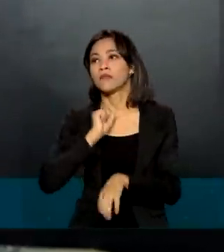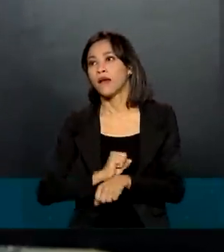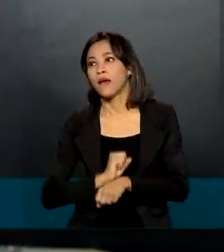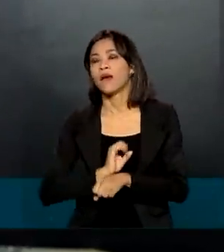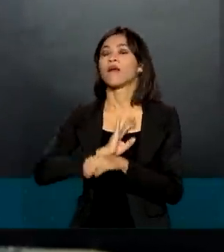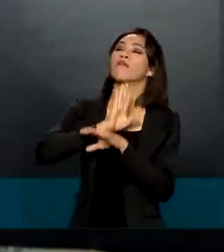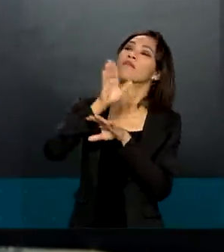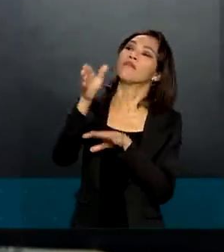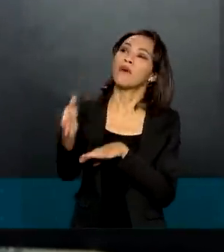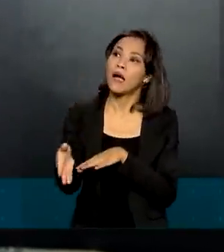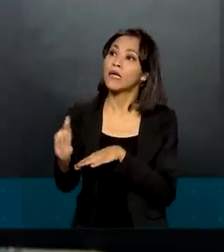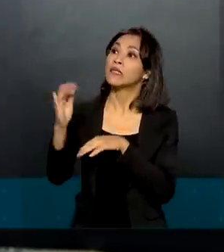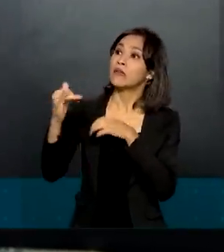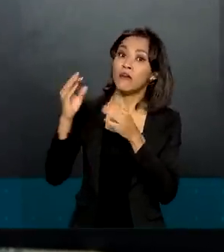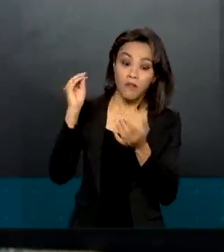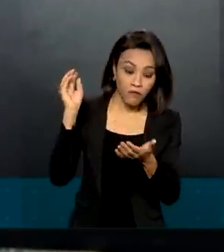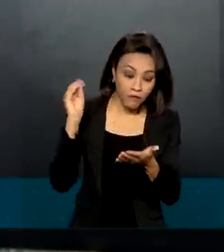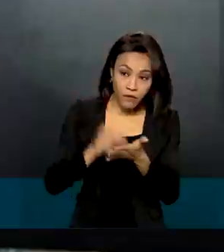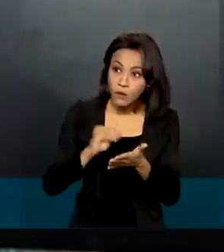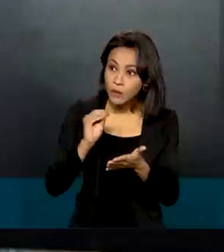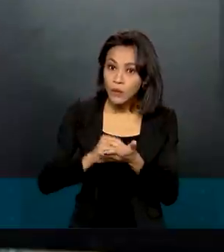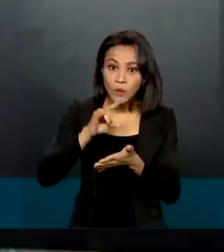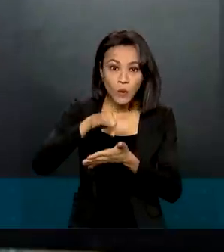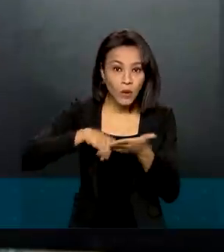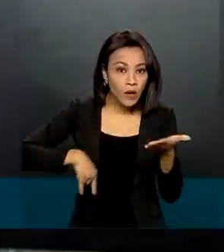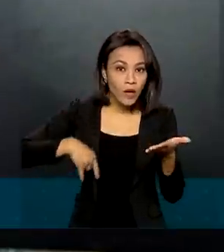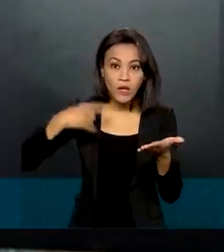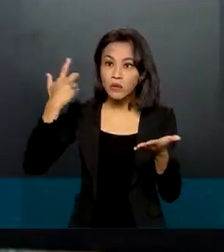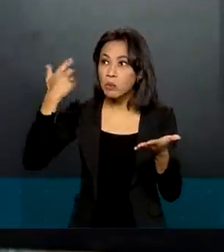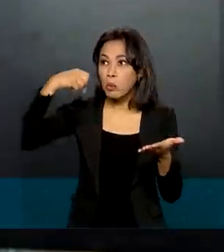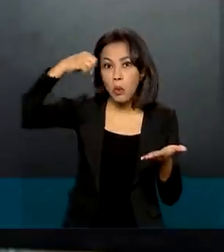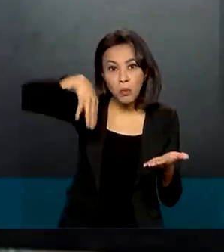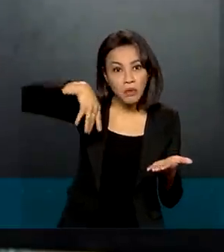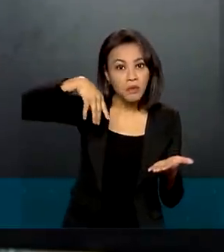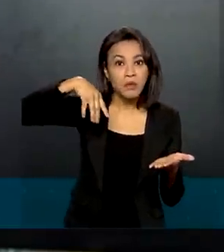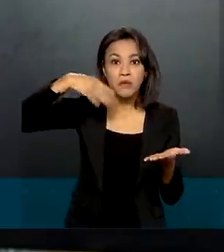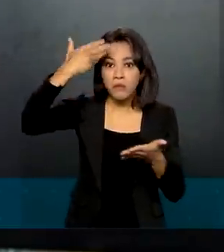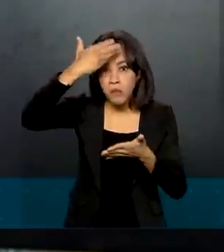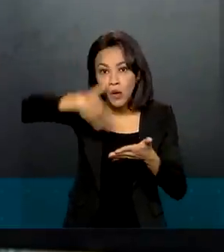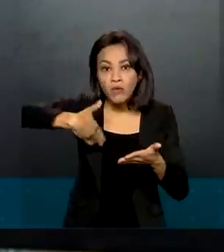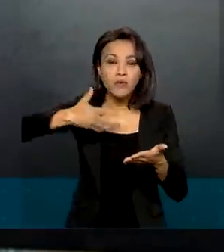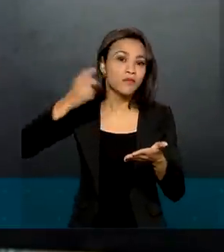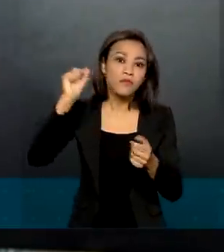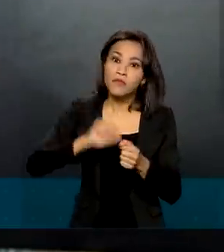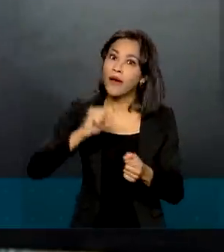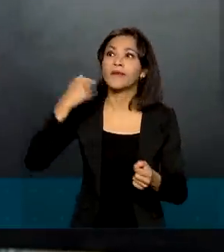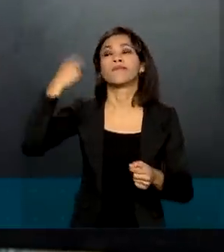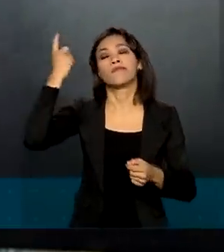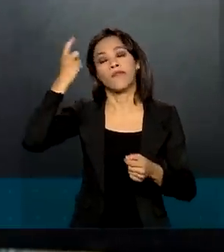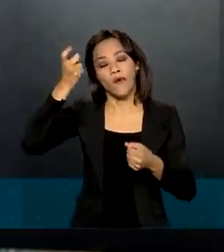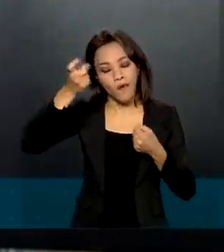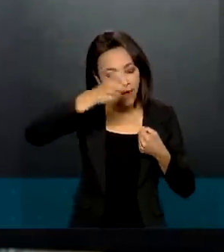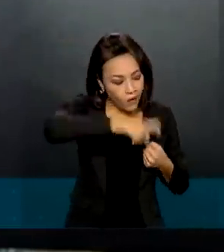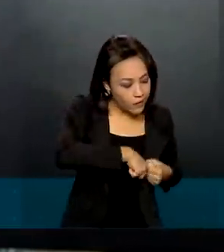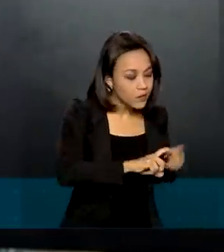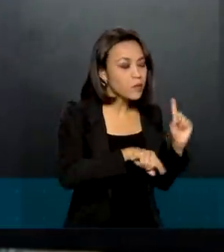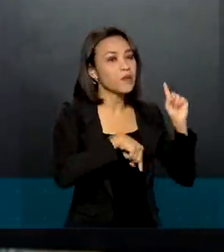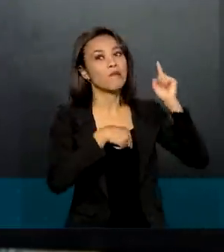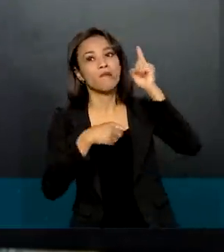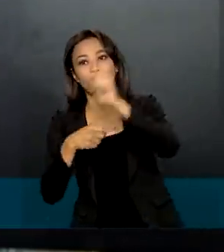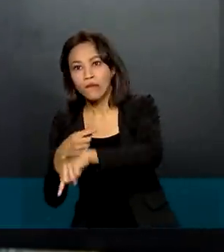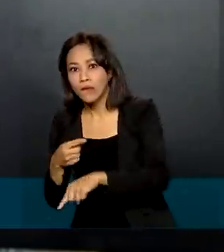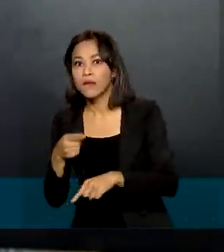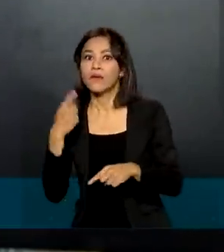chega lá, se faltar documento, um comprovante de endereço, ainda não faz naquele dia. Você tem que recadastrar de novo